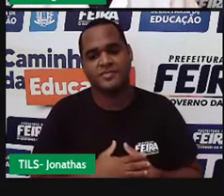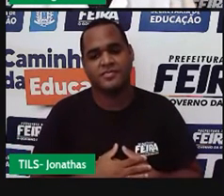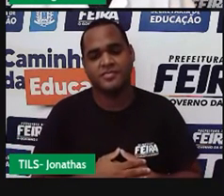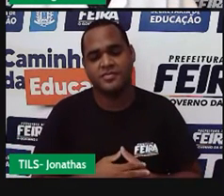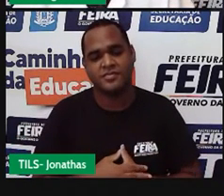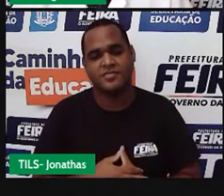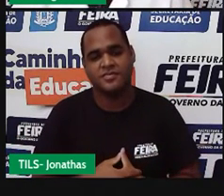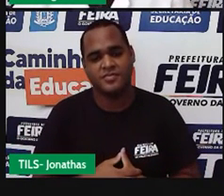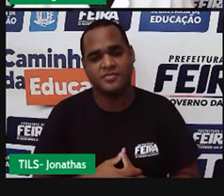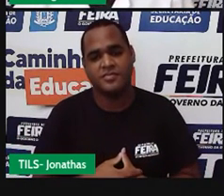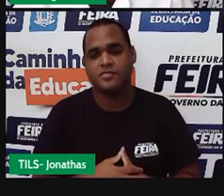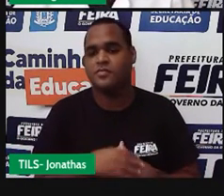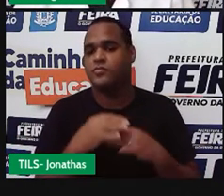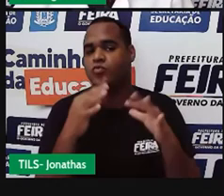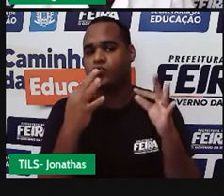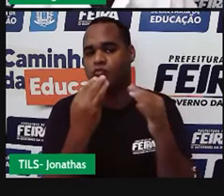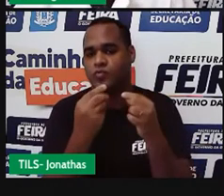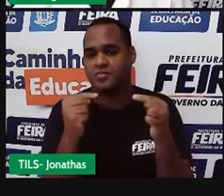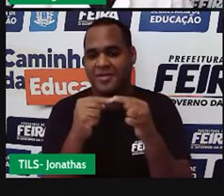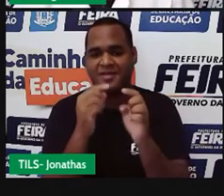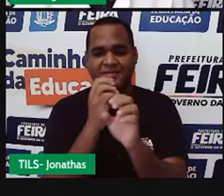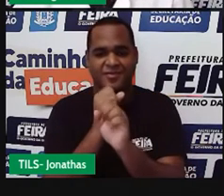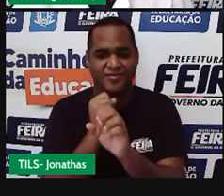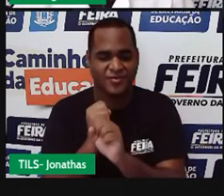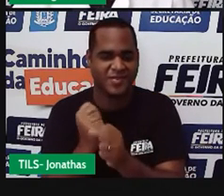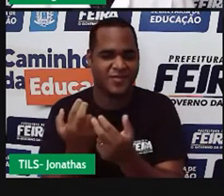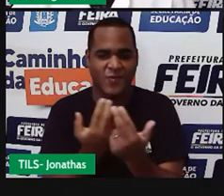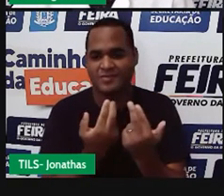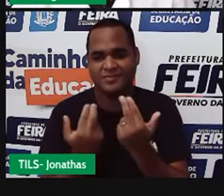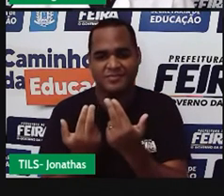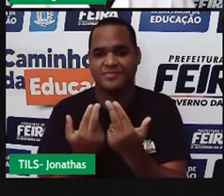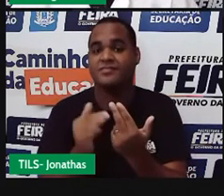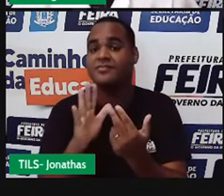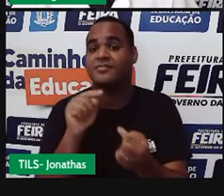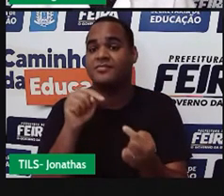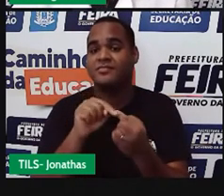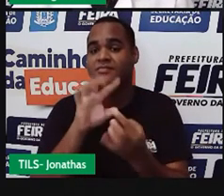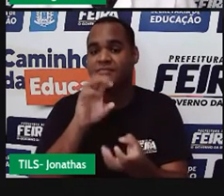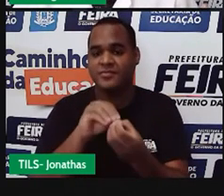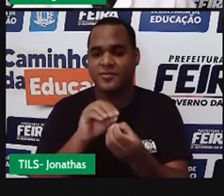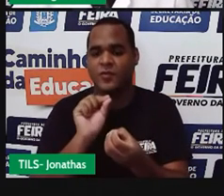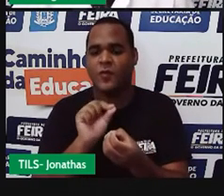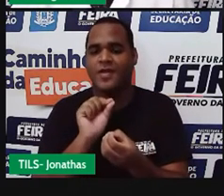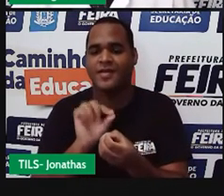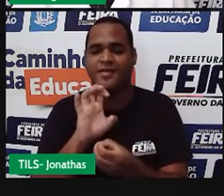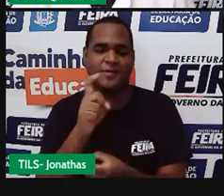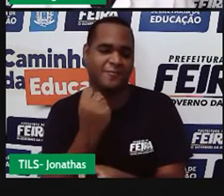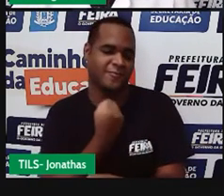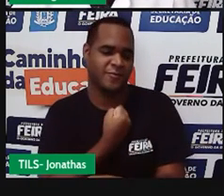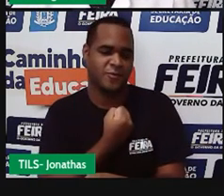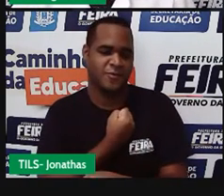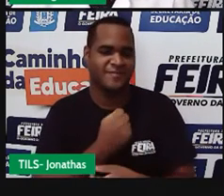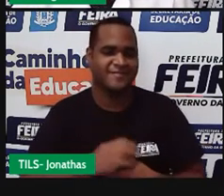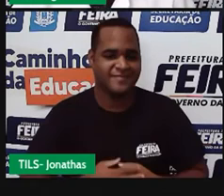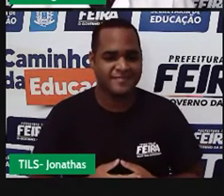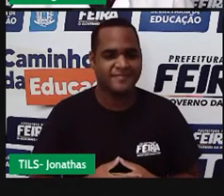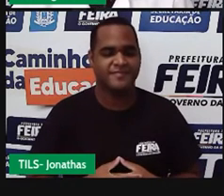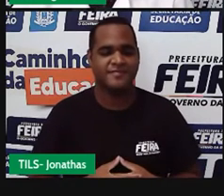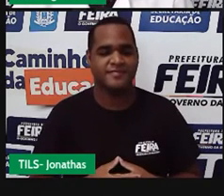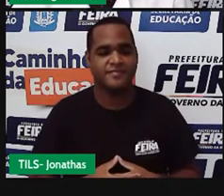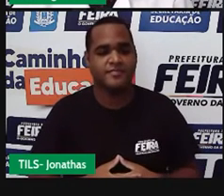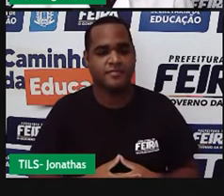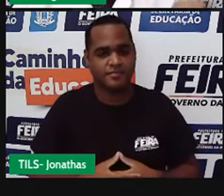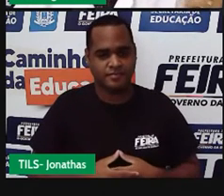tudo em um cálculo só. Então, isso é uma expressão numérica. Então,